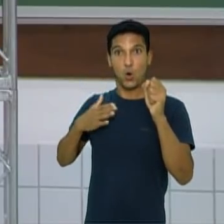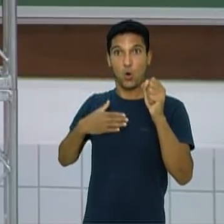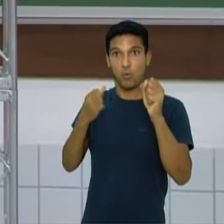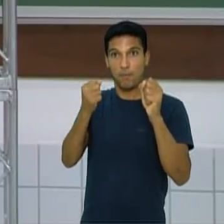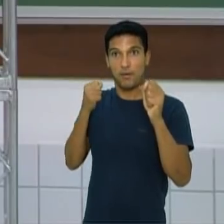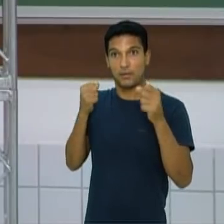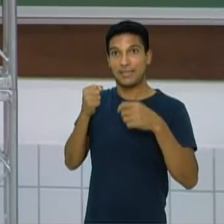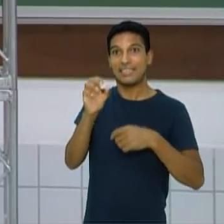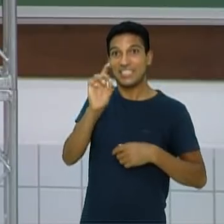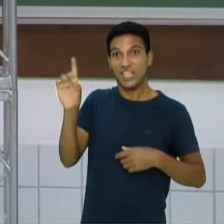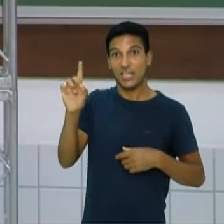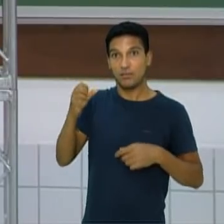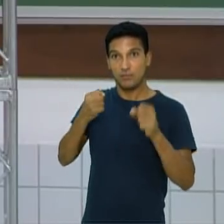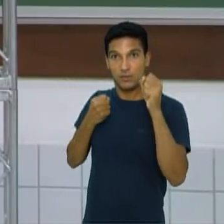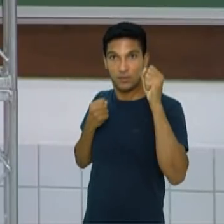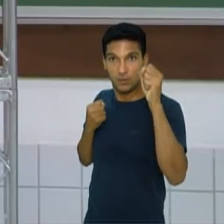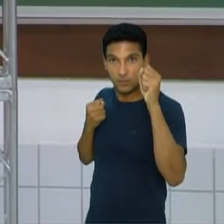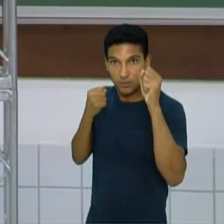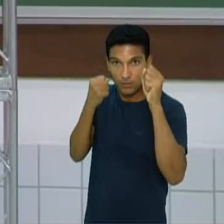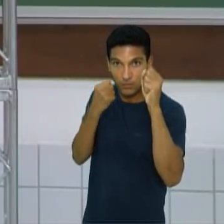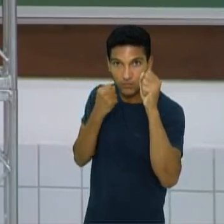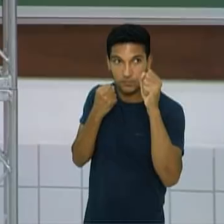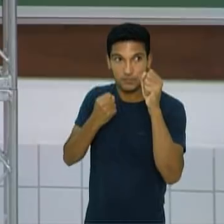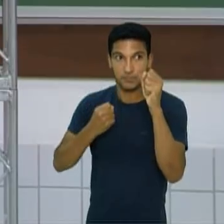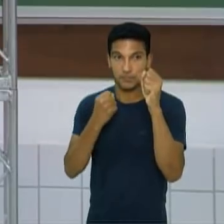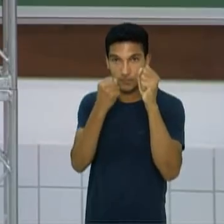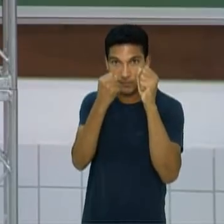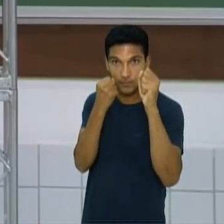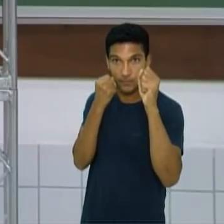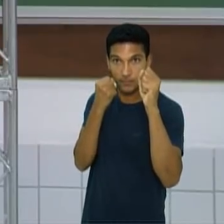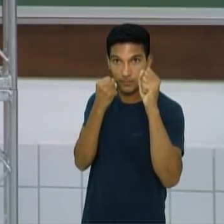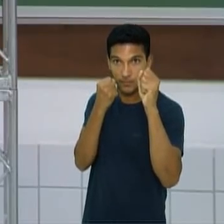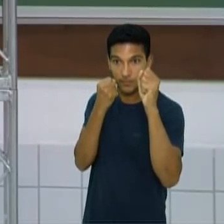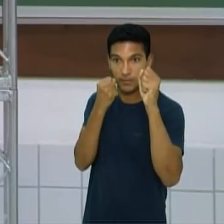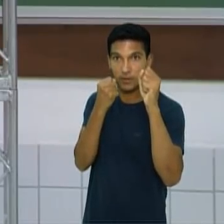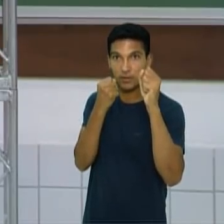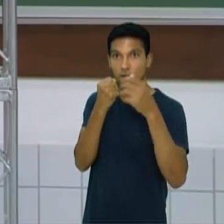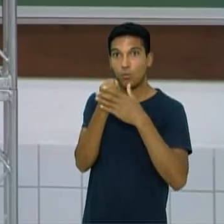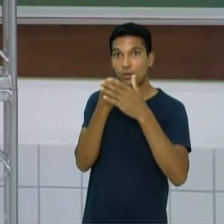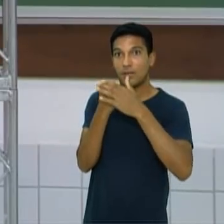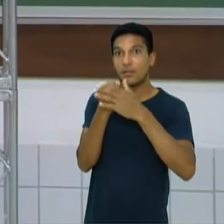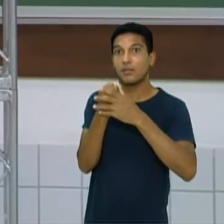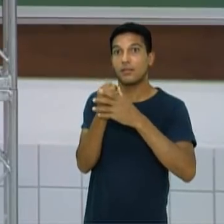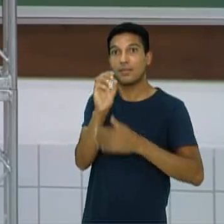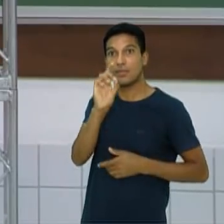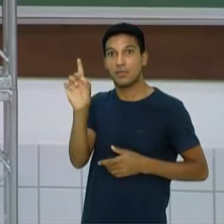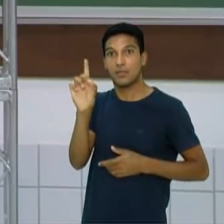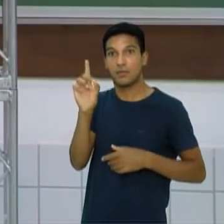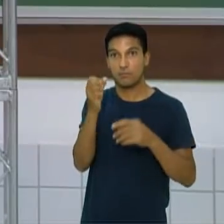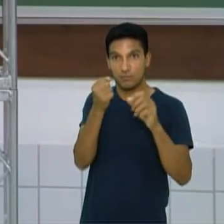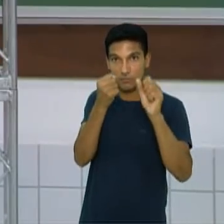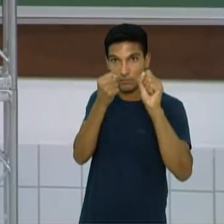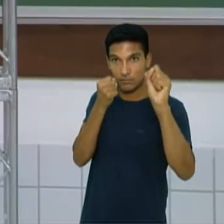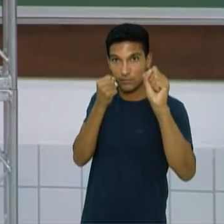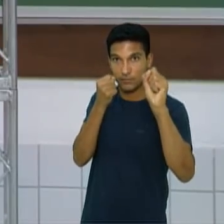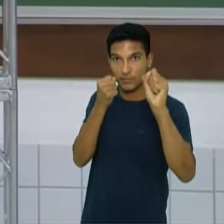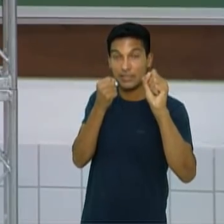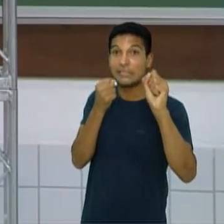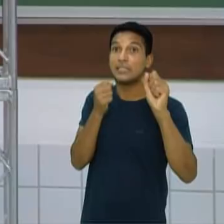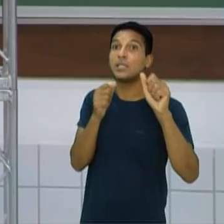corpo e o punho esquerdo mais à frente. Isso porque eu sou destro. Se você é